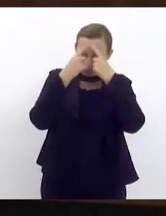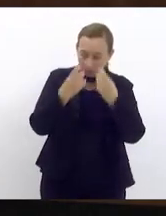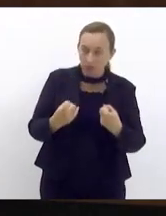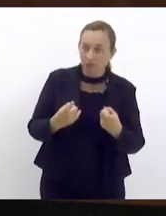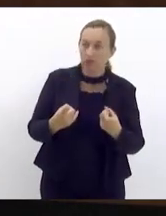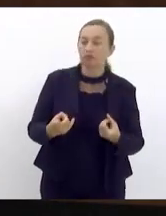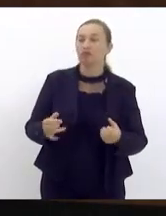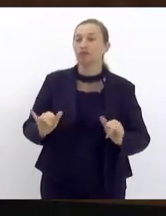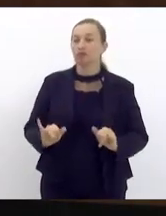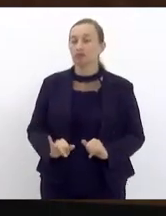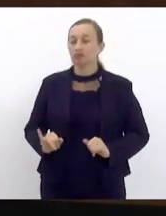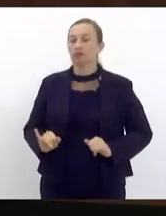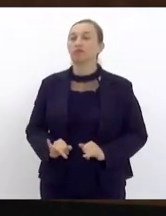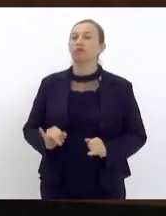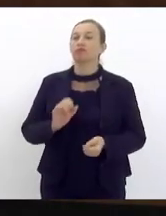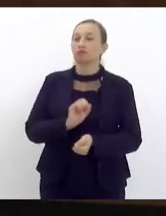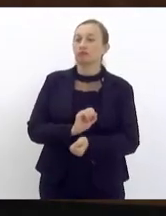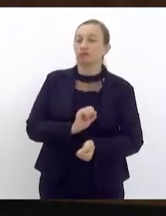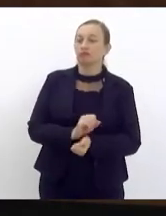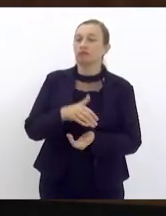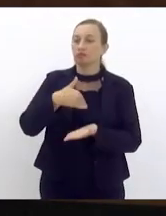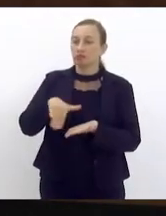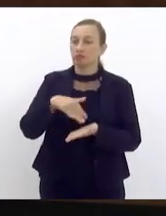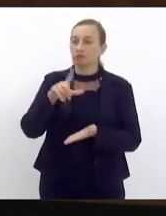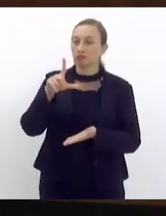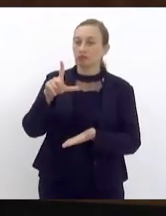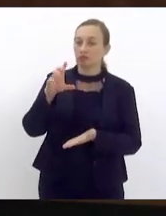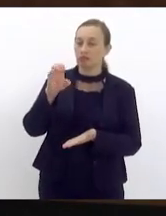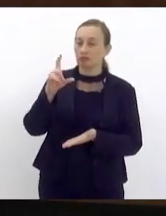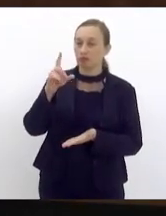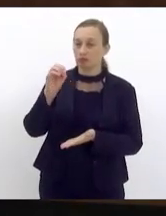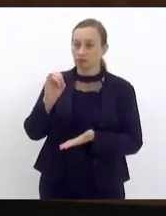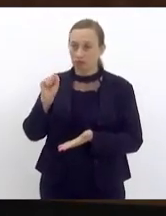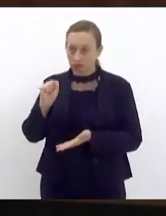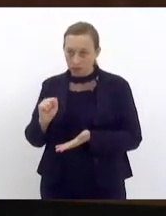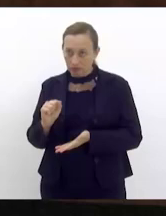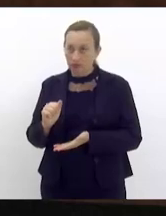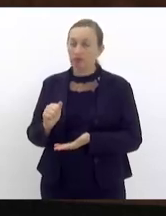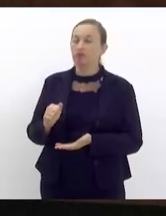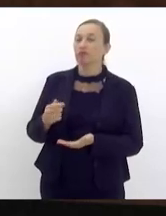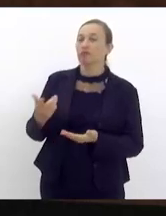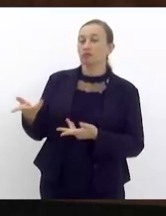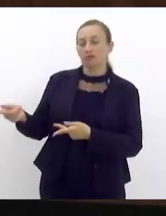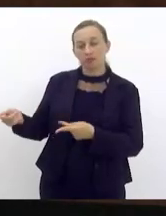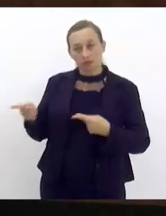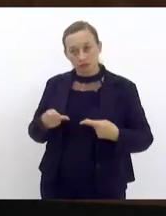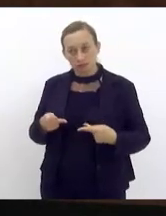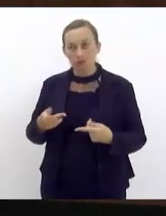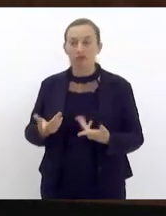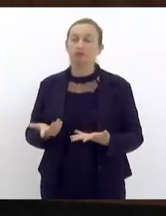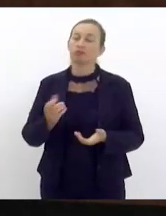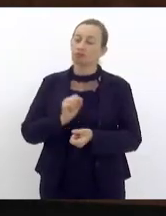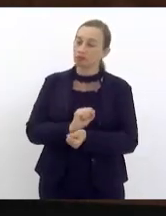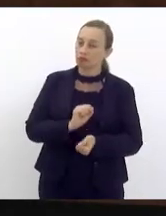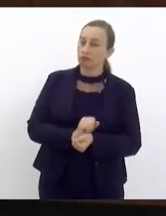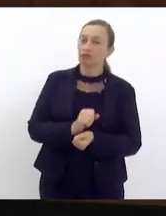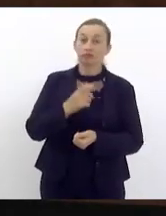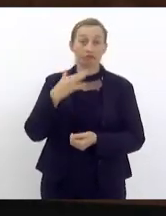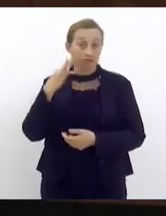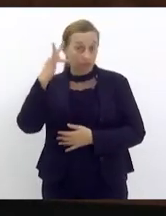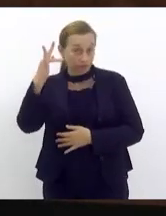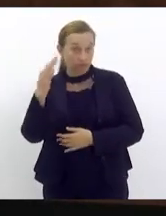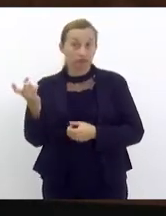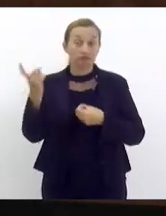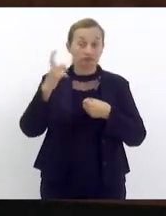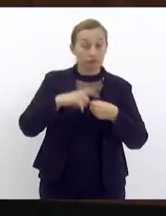eu espero aqui nossa secretária Heloísa Guiar que gentilmente veio nos visitar eu espero que muito em breve a